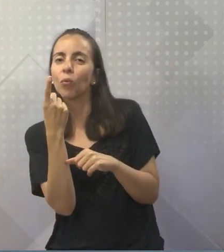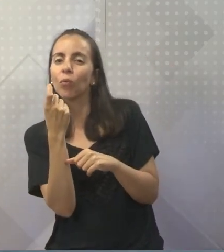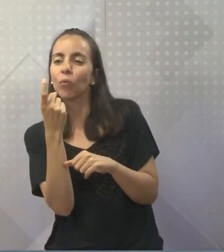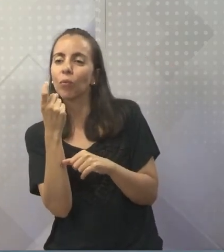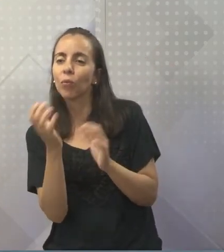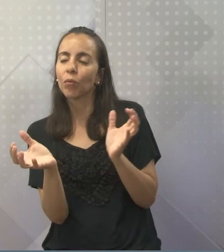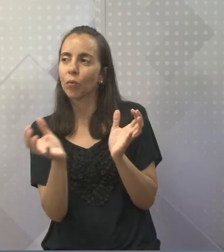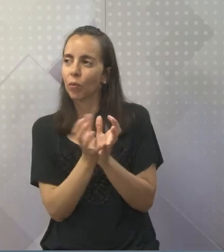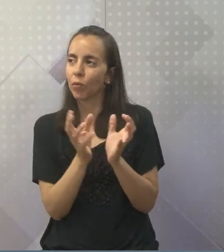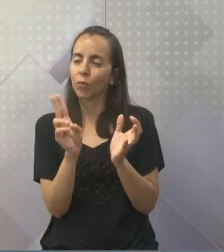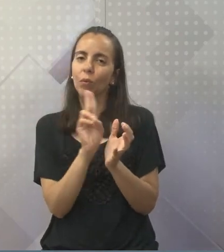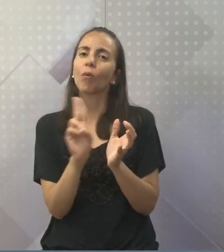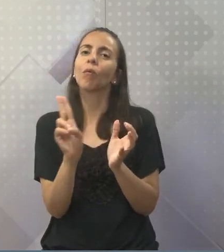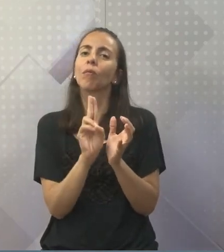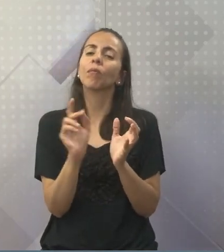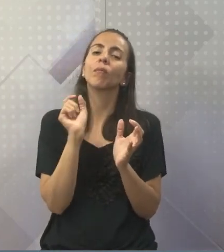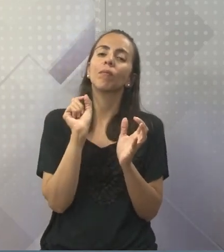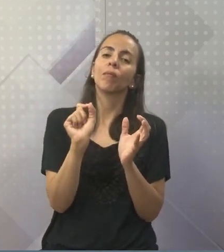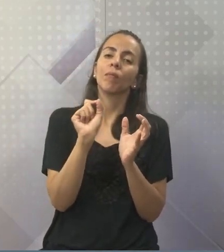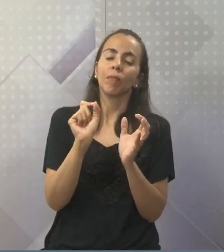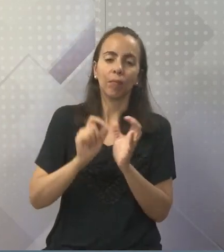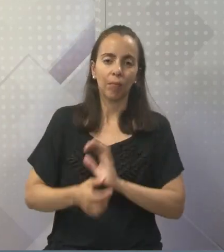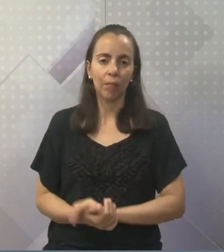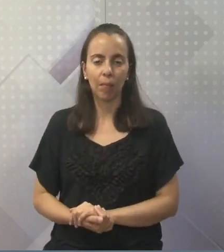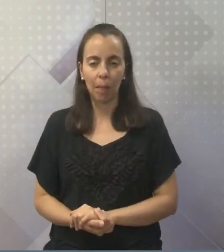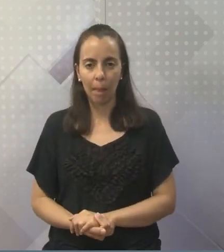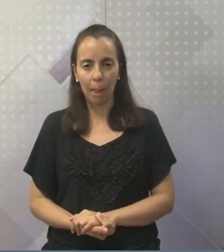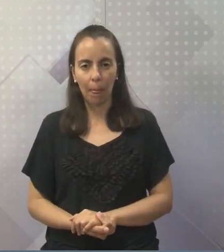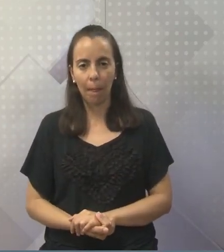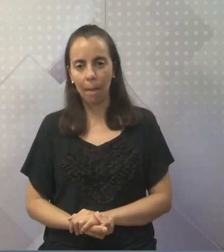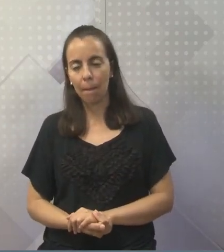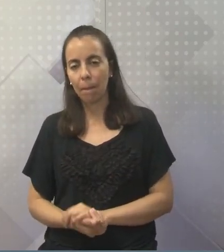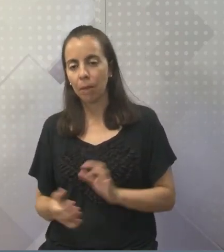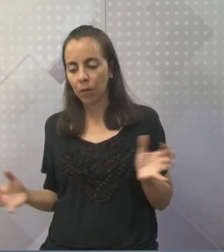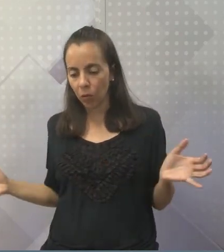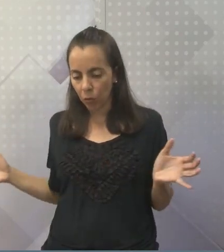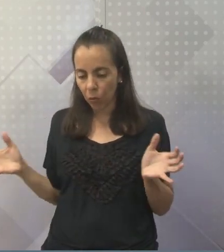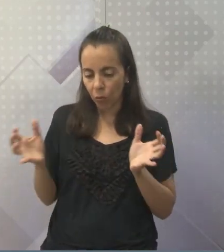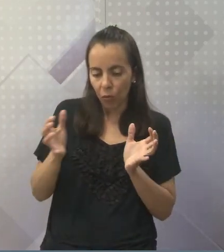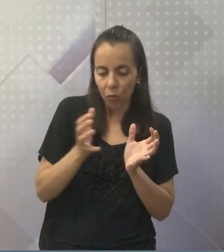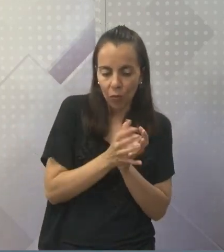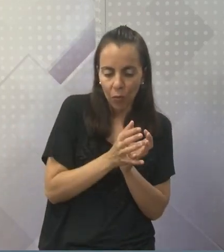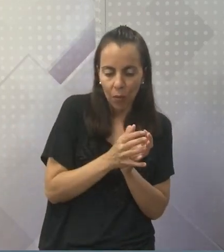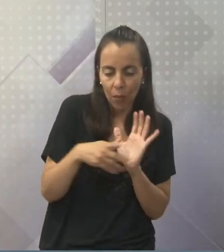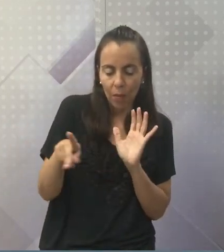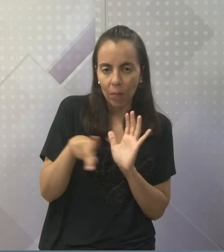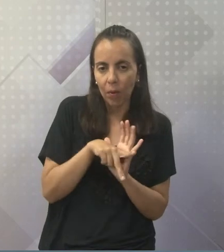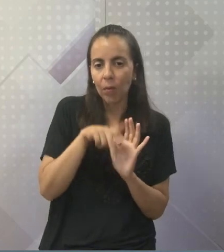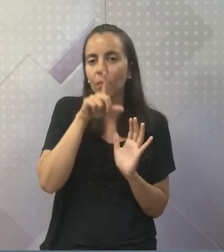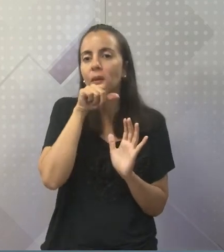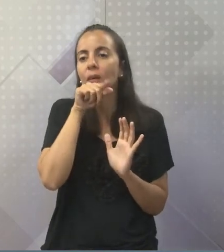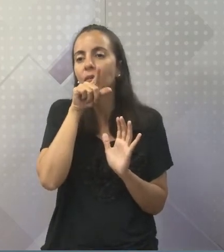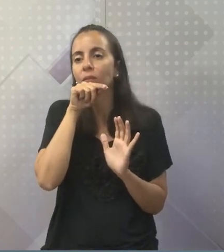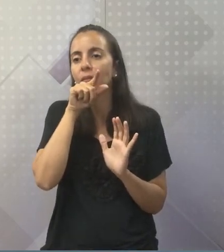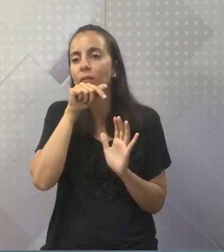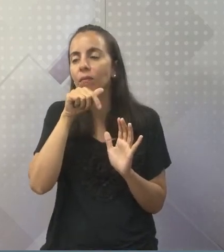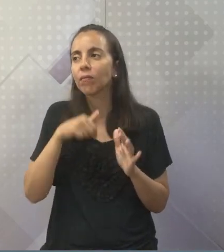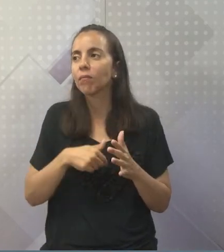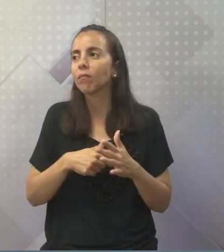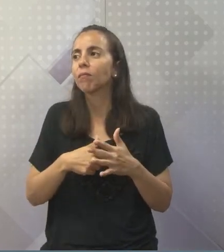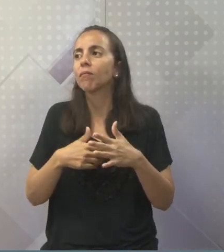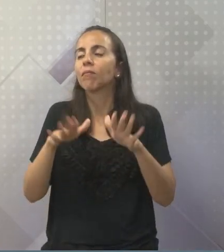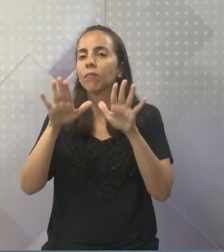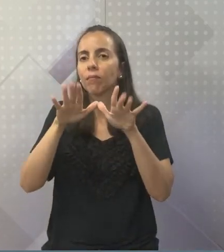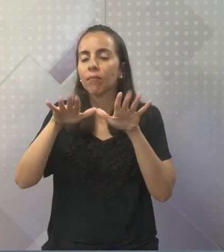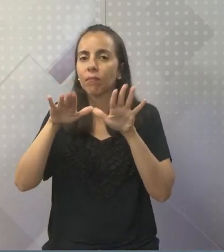nome? Aves. O que é que faz com que elas estejam no grupo aves? A presença